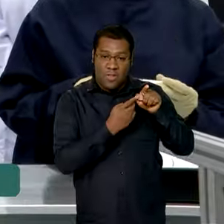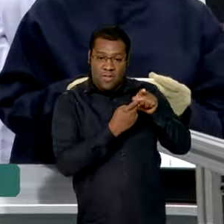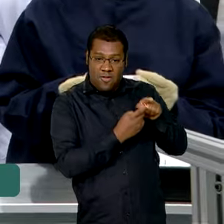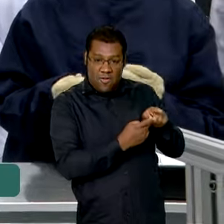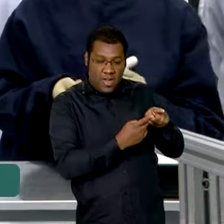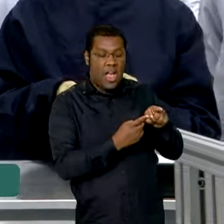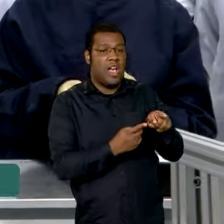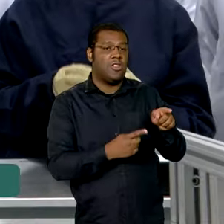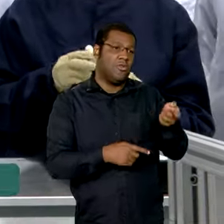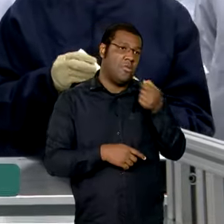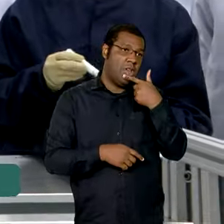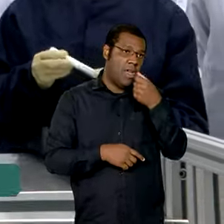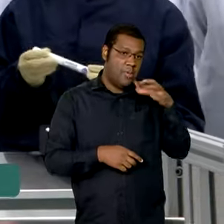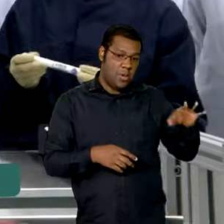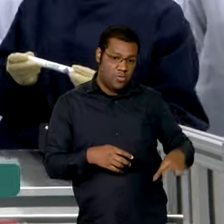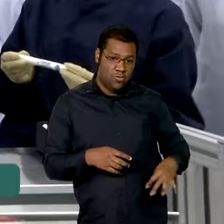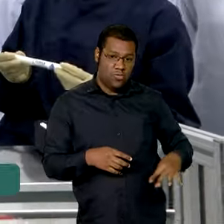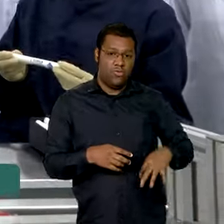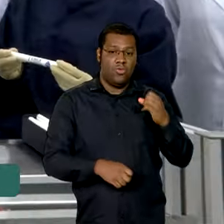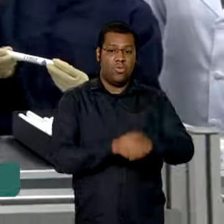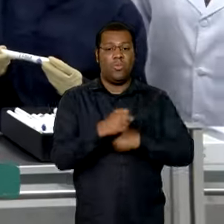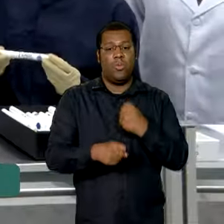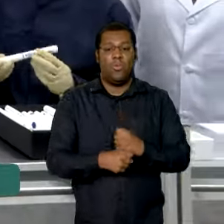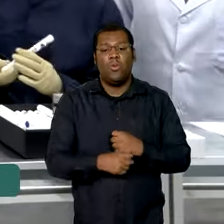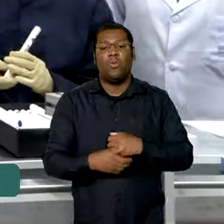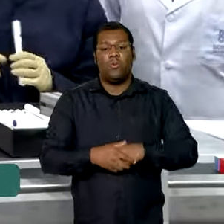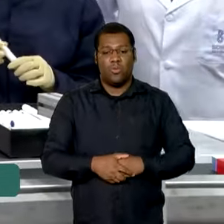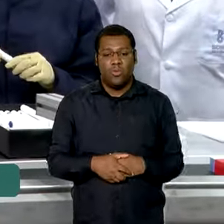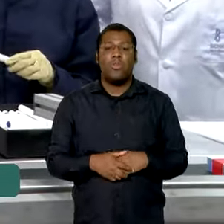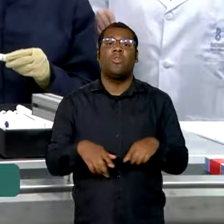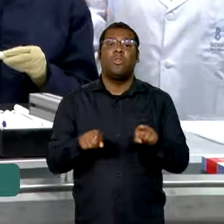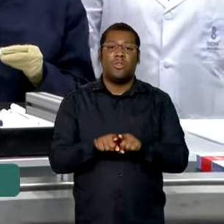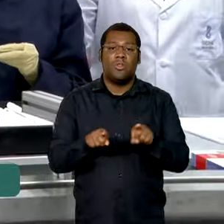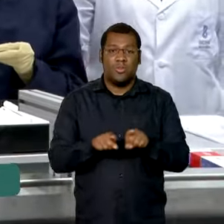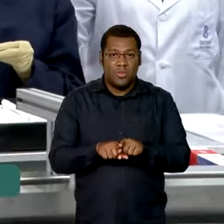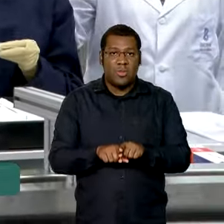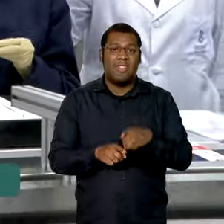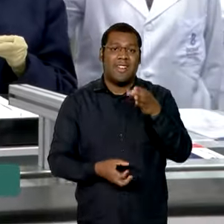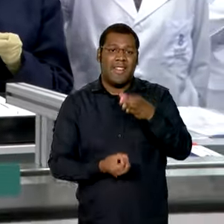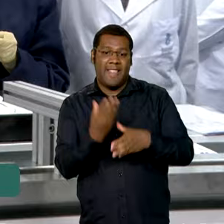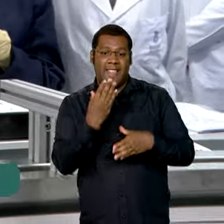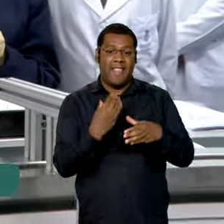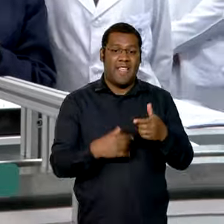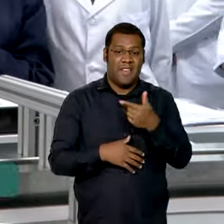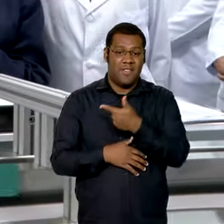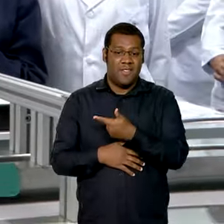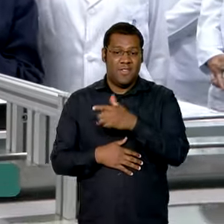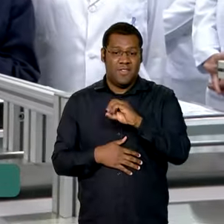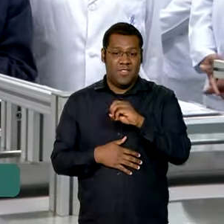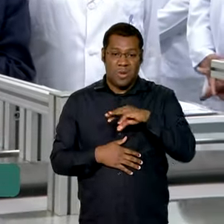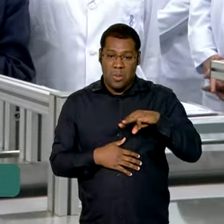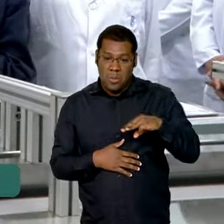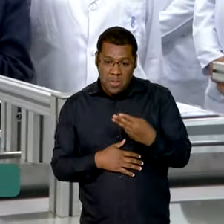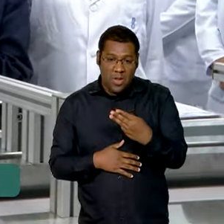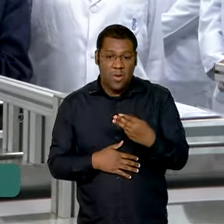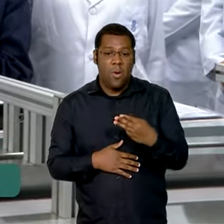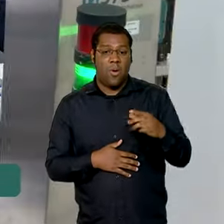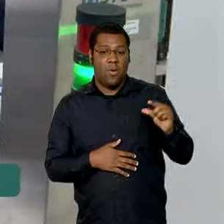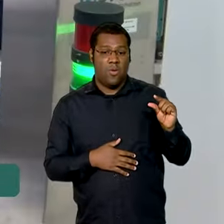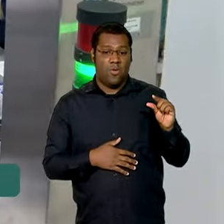canetas de insulina. Além disso, poderá fabricar 20 milhões de frascos de outros